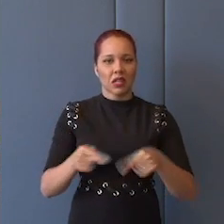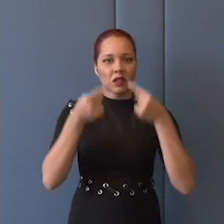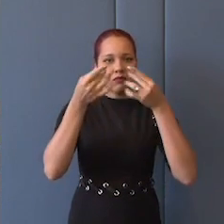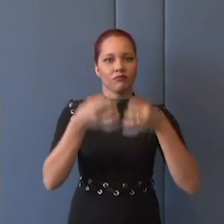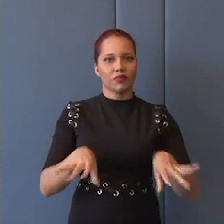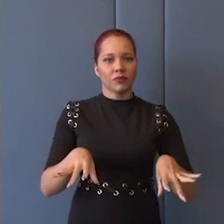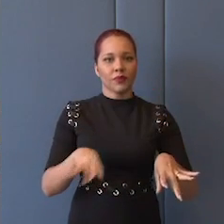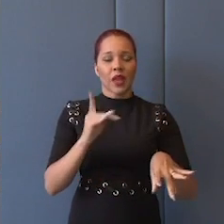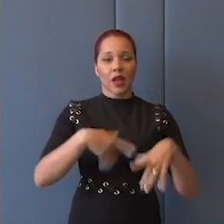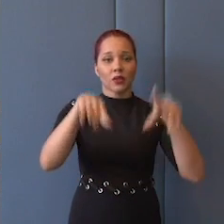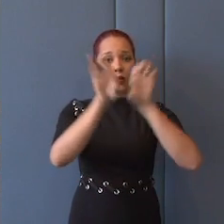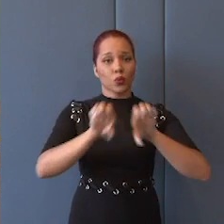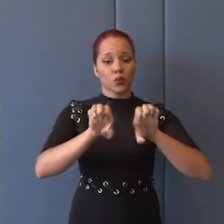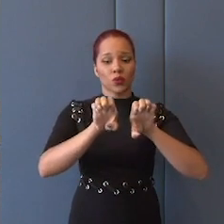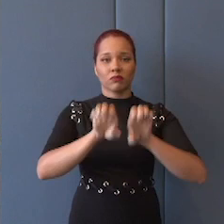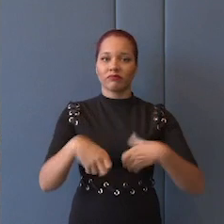a tensão estrutural da vida.